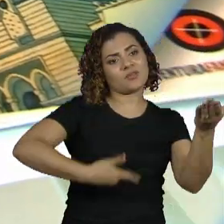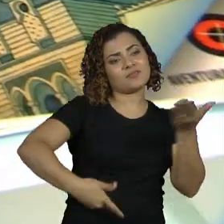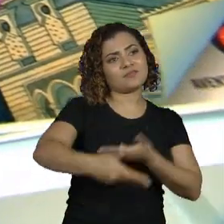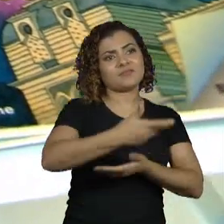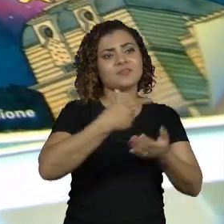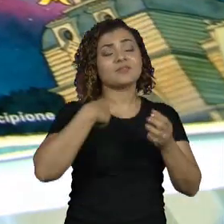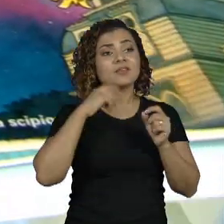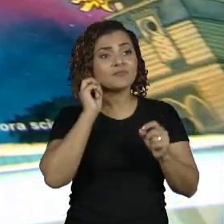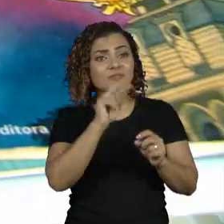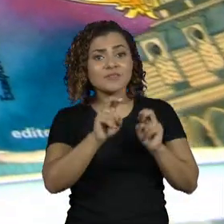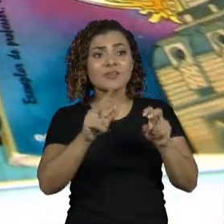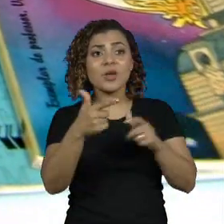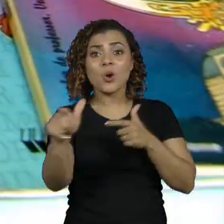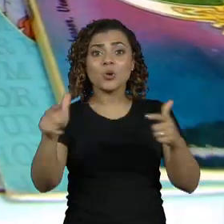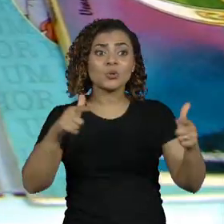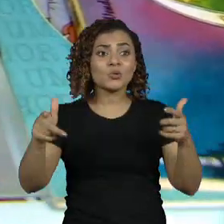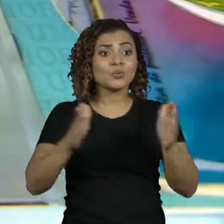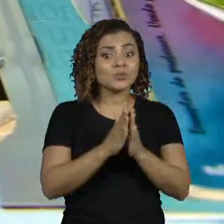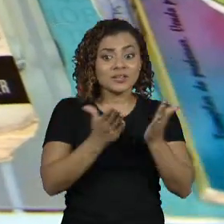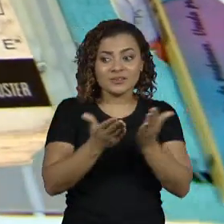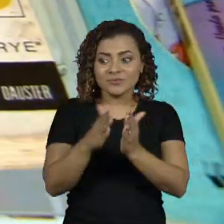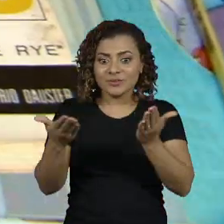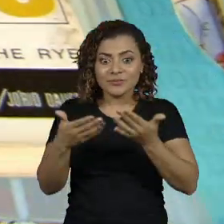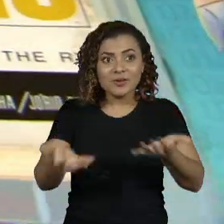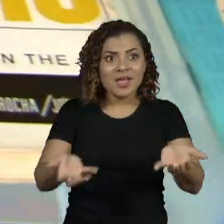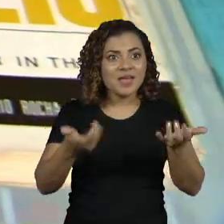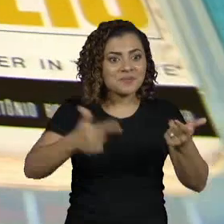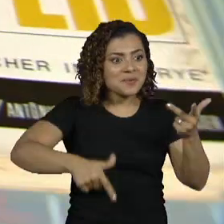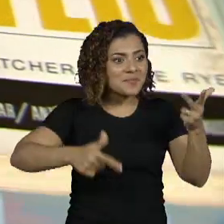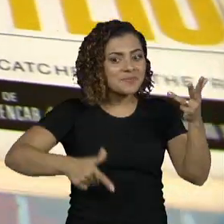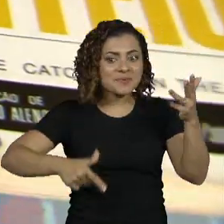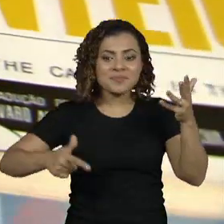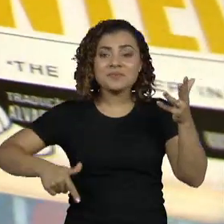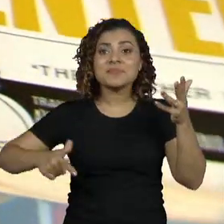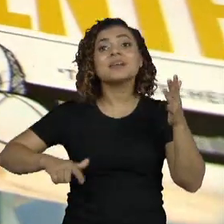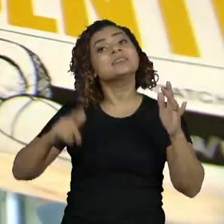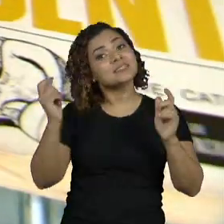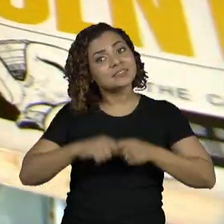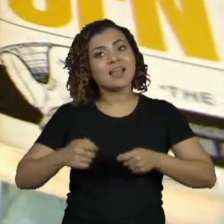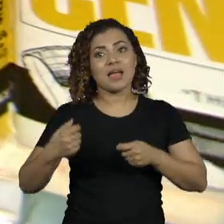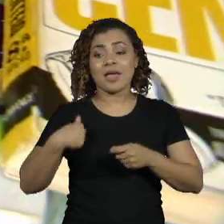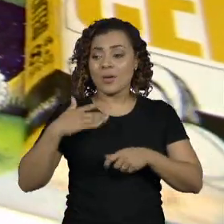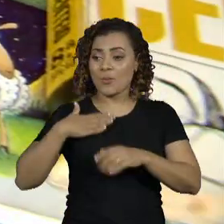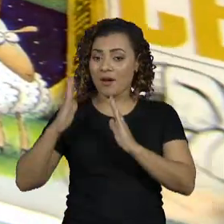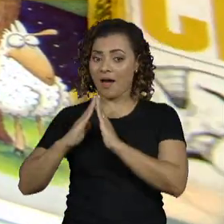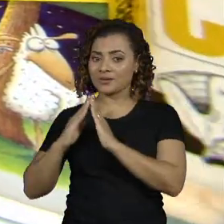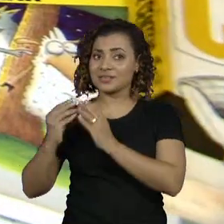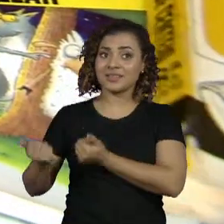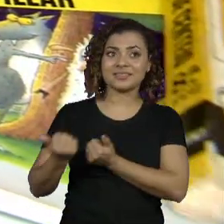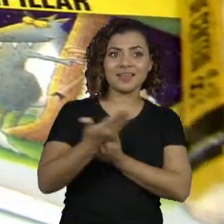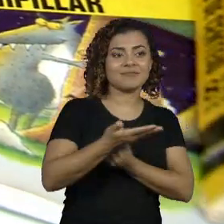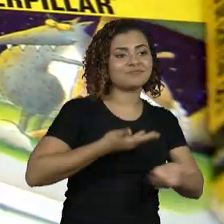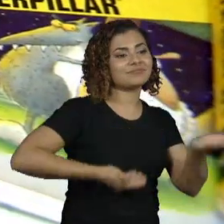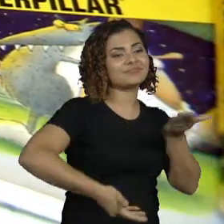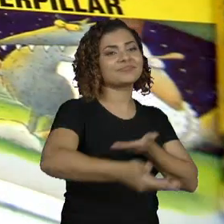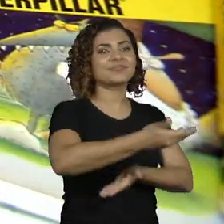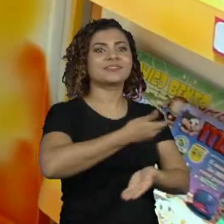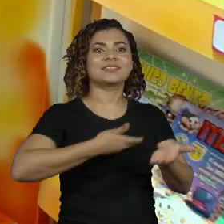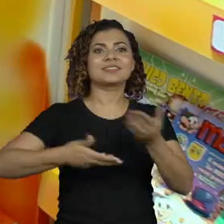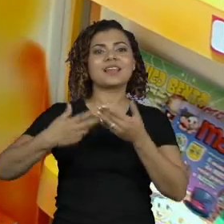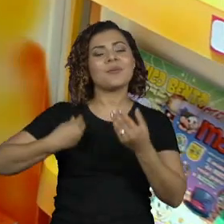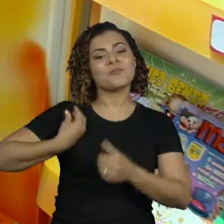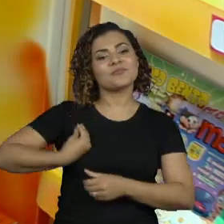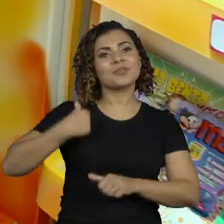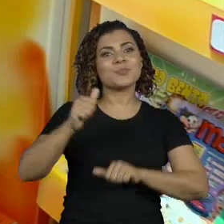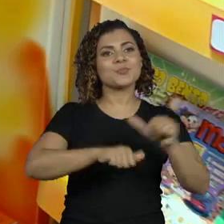vai querer outros livros, você vai querer mais livros, e você vai trazer também livros que você tem em casa. Você vai estar transformando a